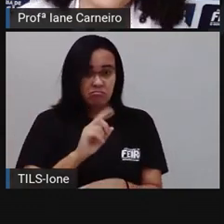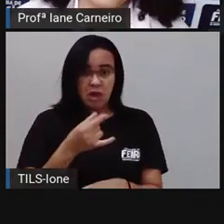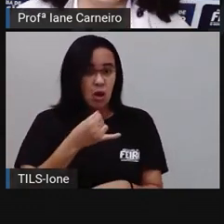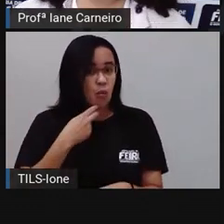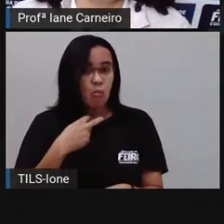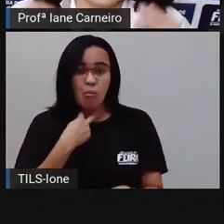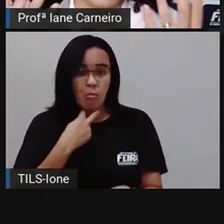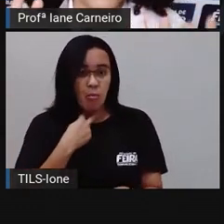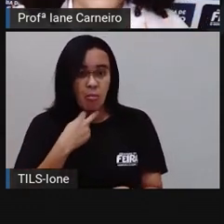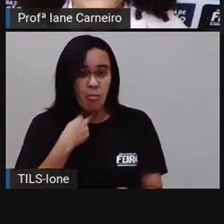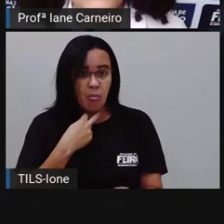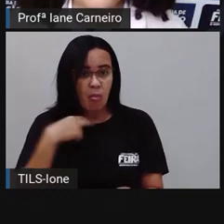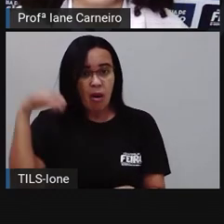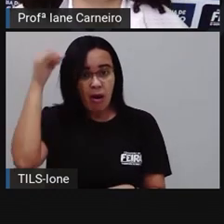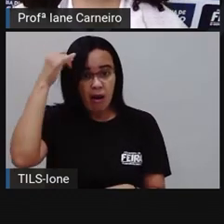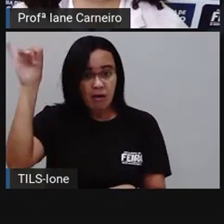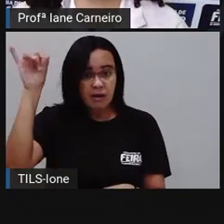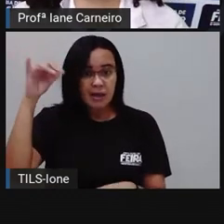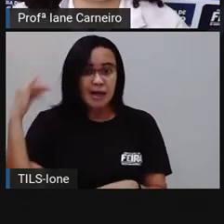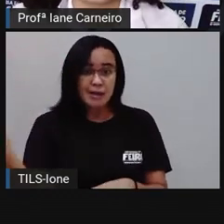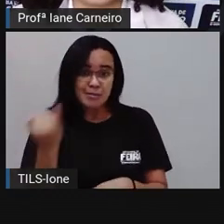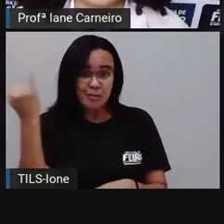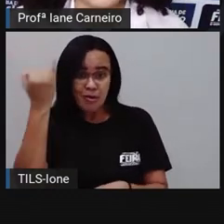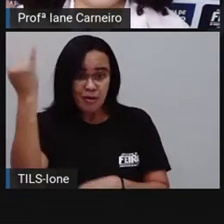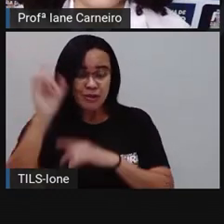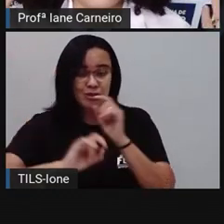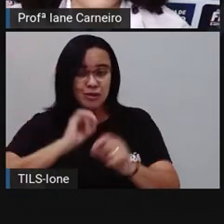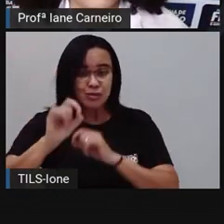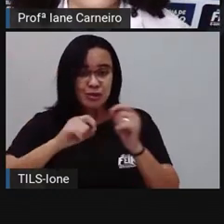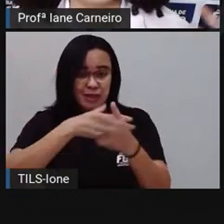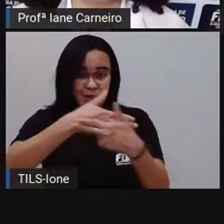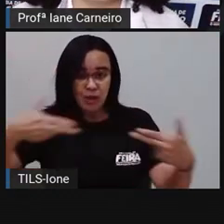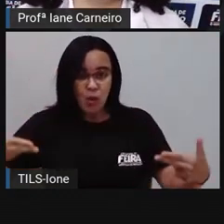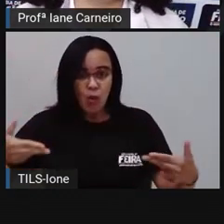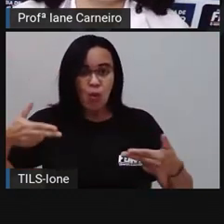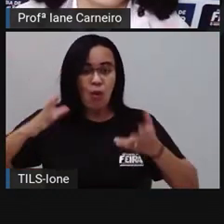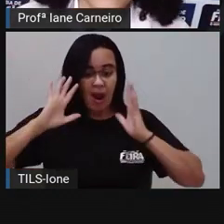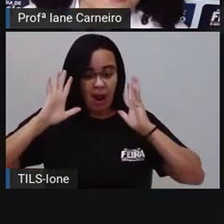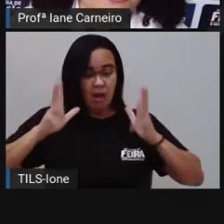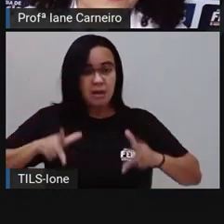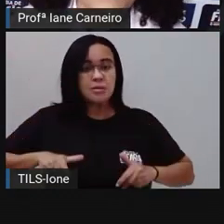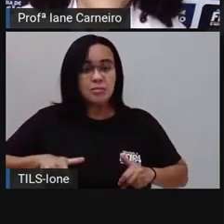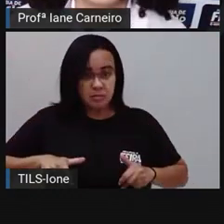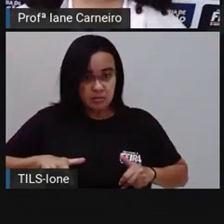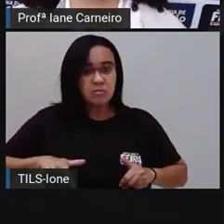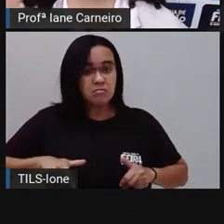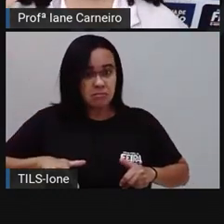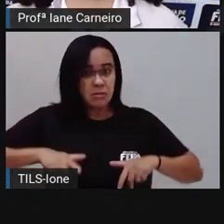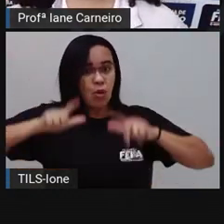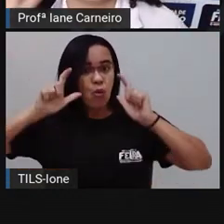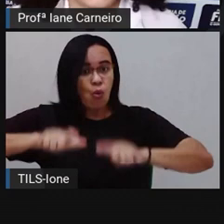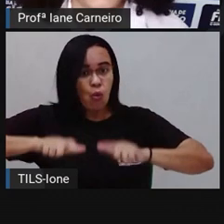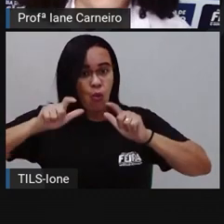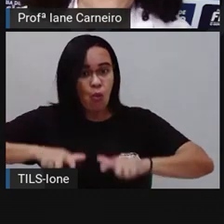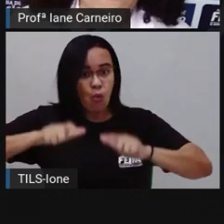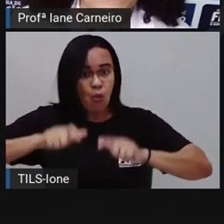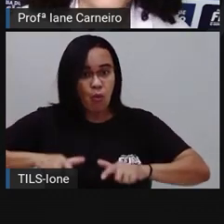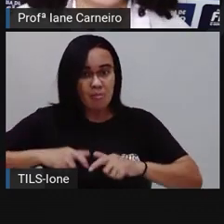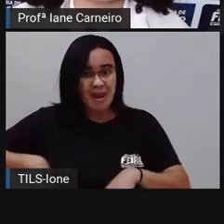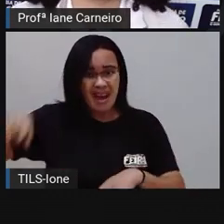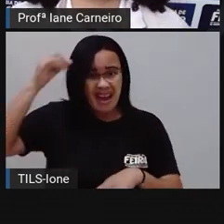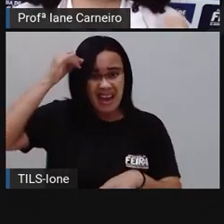limpo, né? E a importância também desses produtos serem vendidos num ambiente limpo, né? Para que não atraia